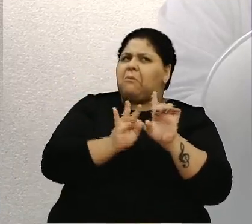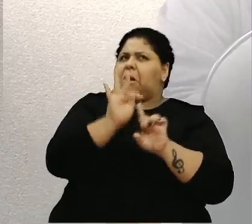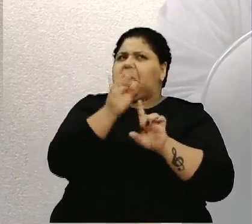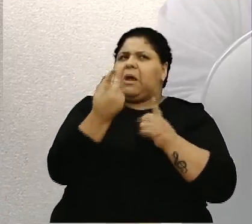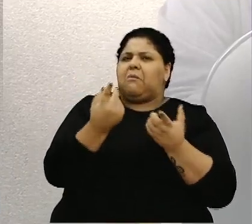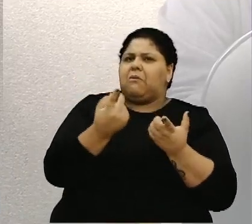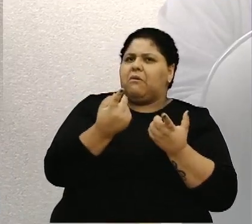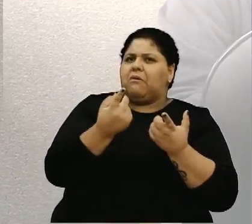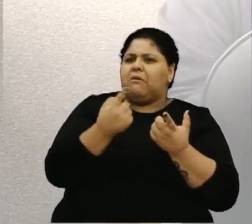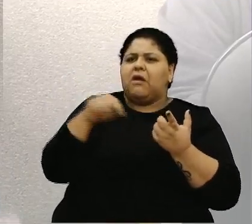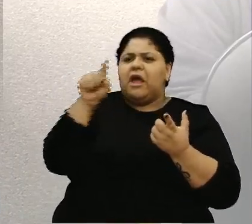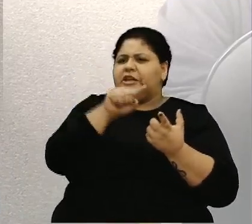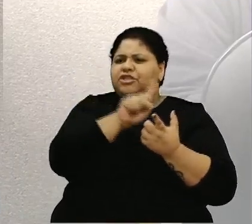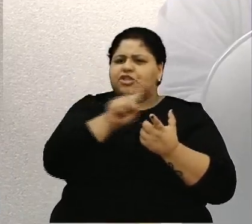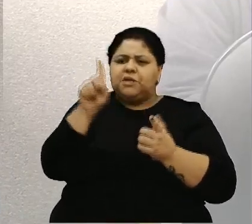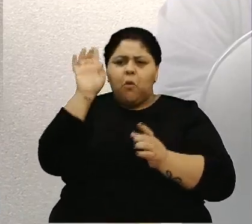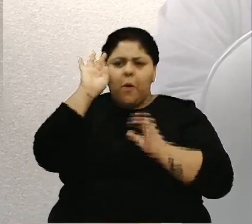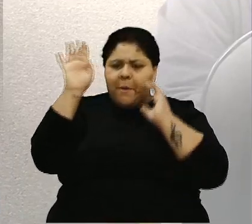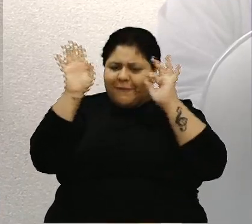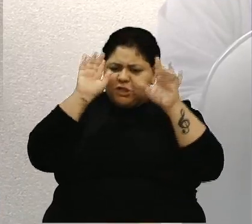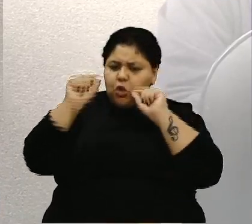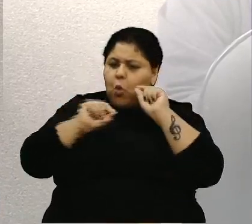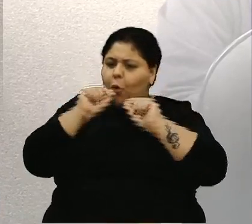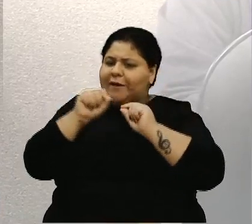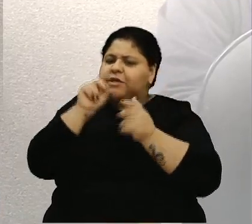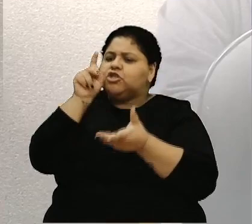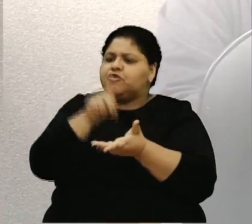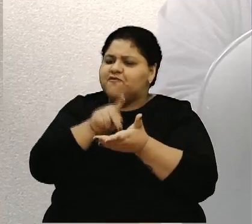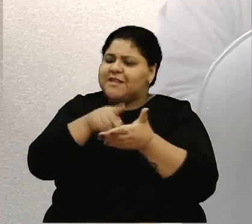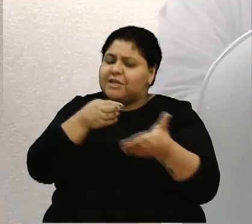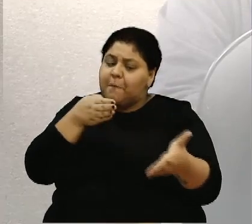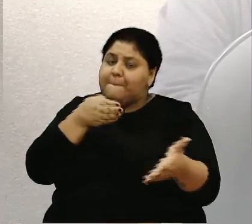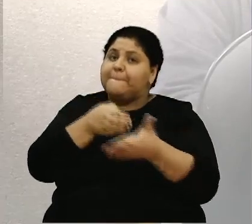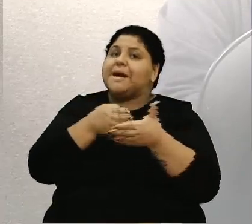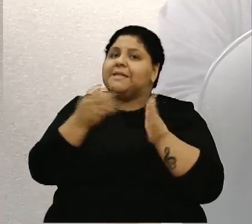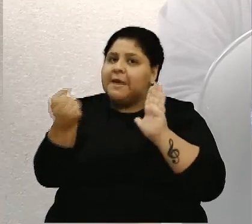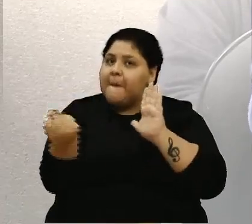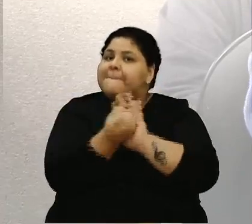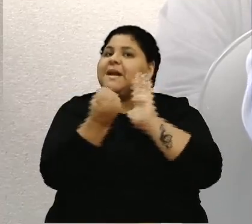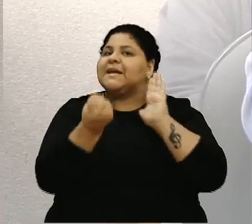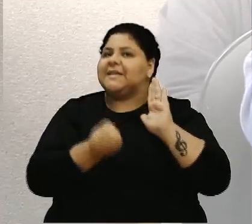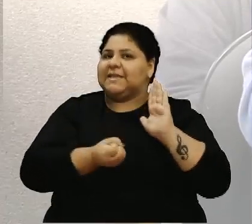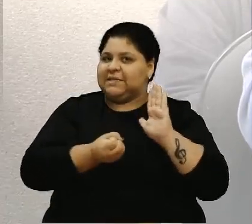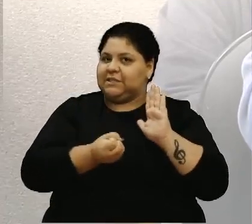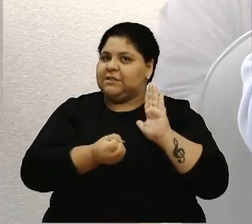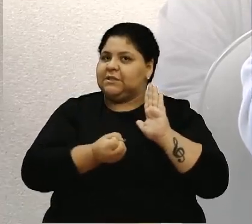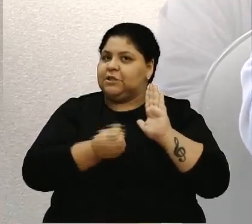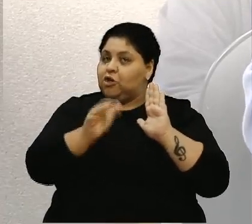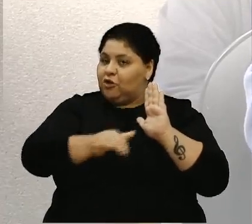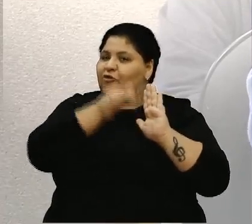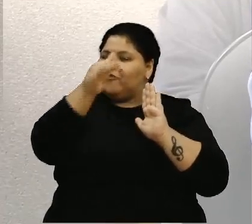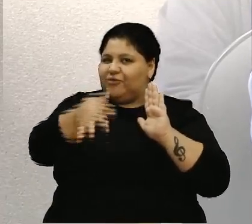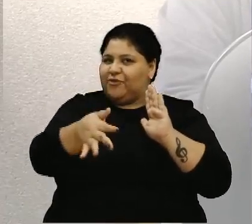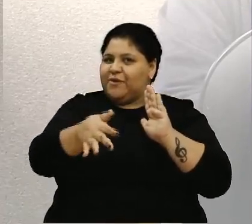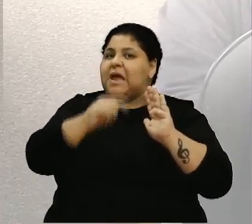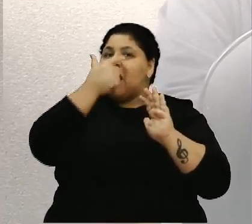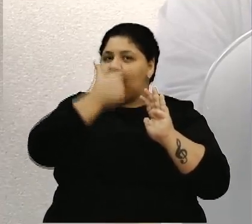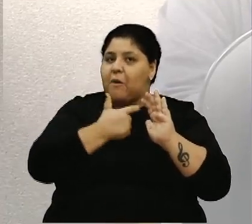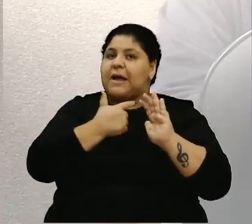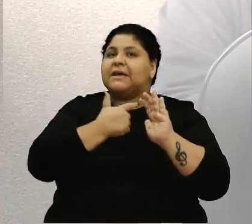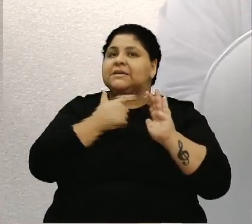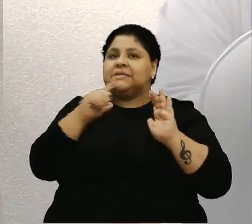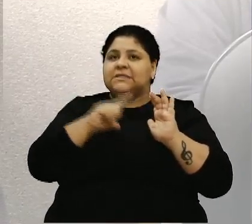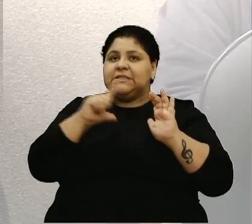a gente não imaginava o que de fato impactaria e o que aconteceria ali na frente. Então acho que a gente tem uma